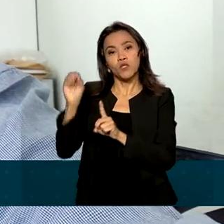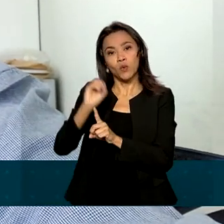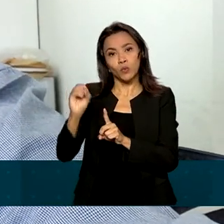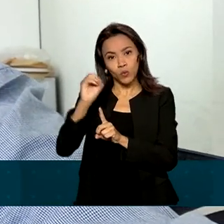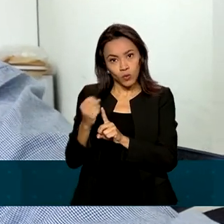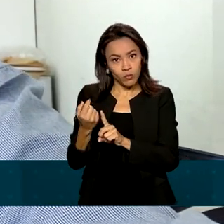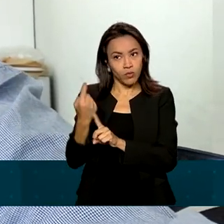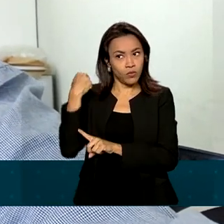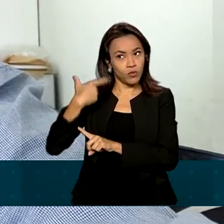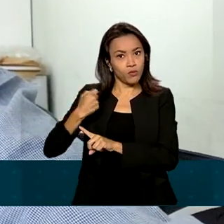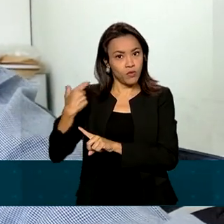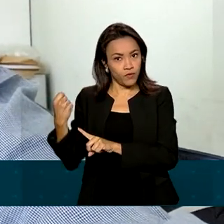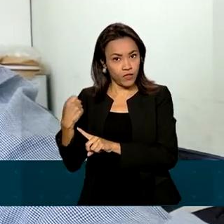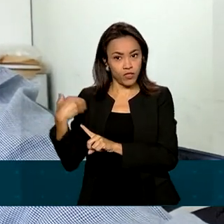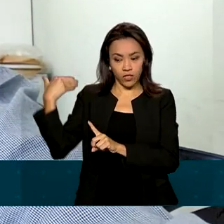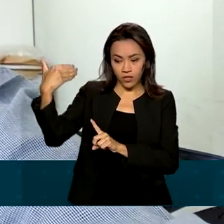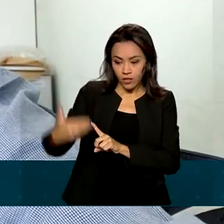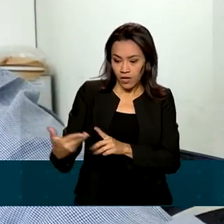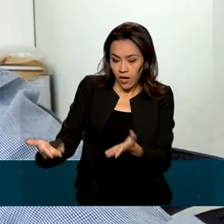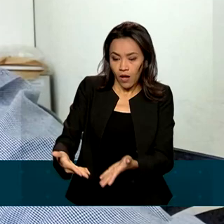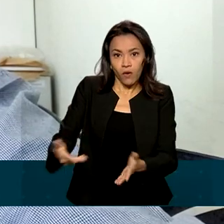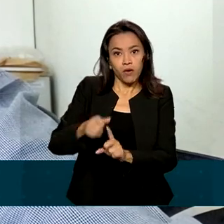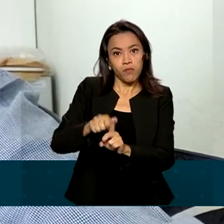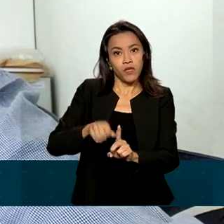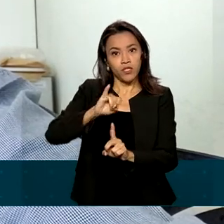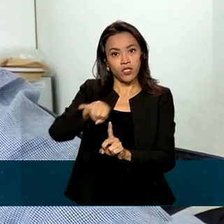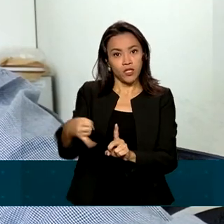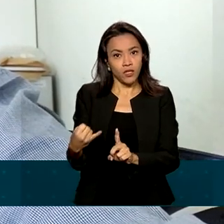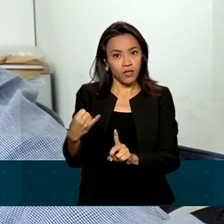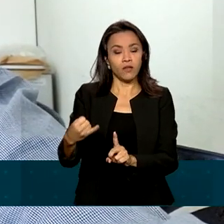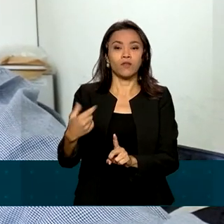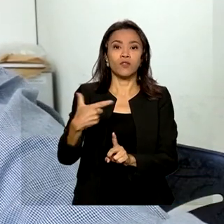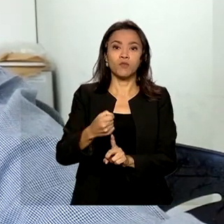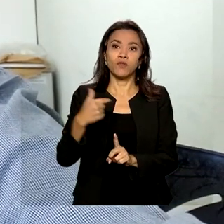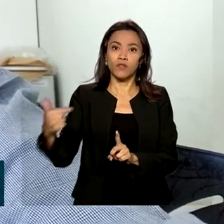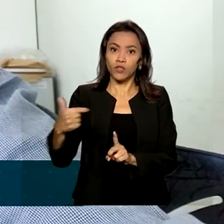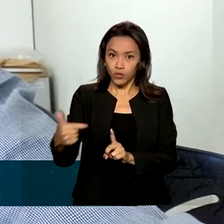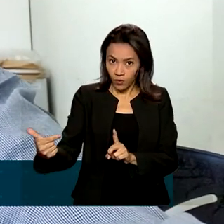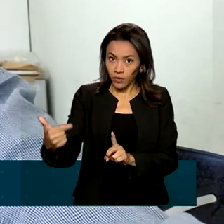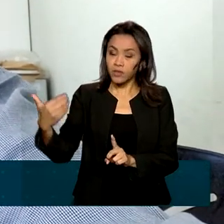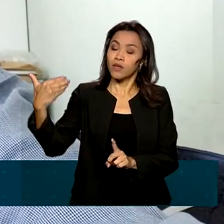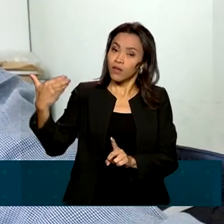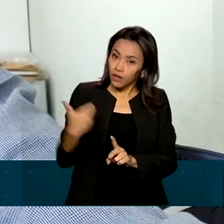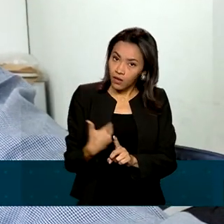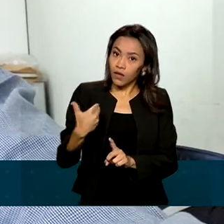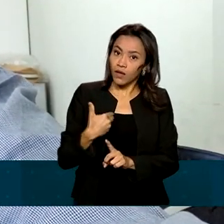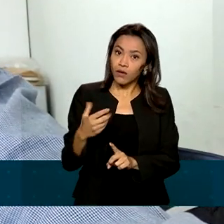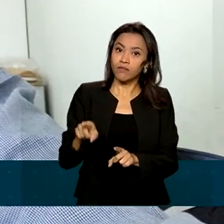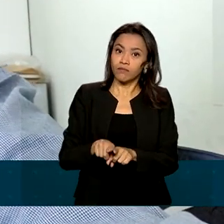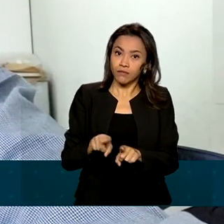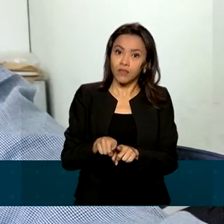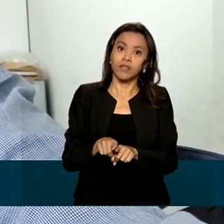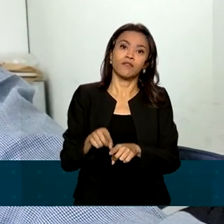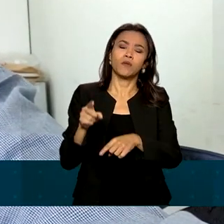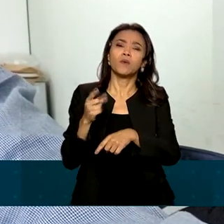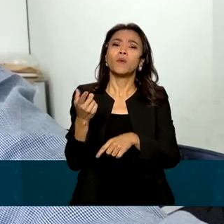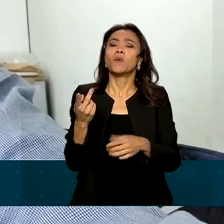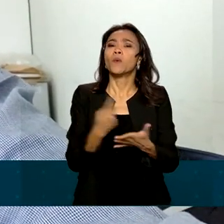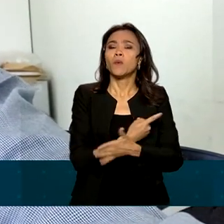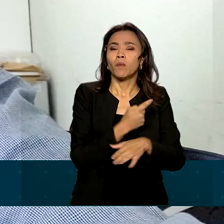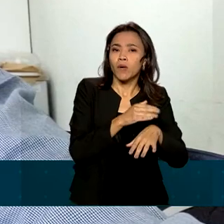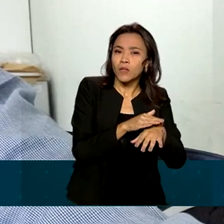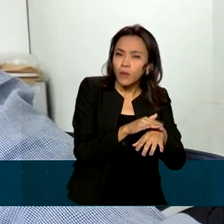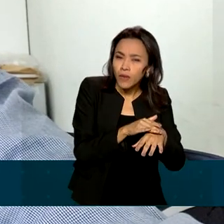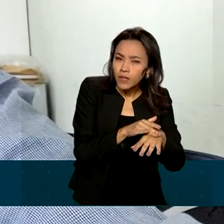covid. E a segunda vez foi agora, em janeiro de 2022, quando eu também tive rabidomiólise, que é uma doença que